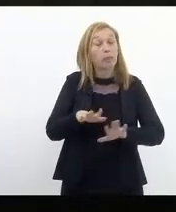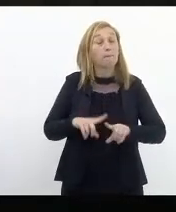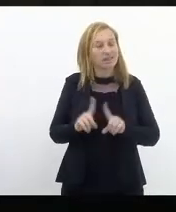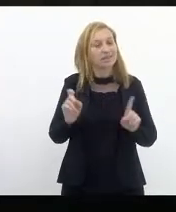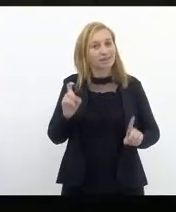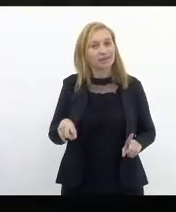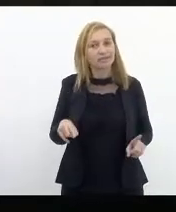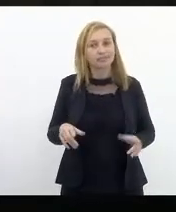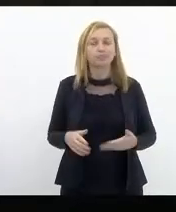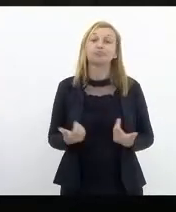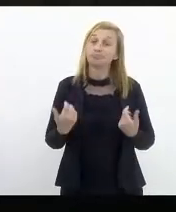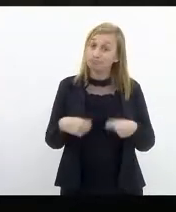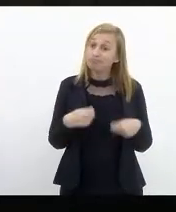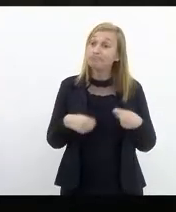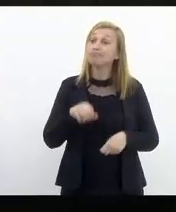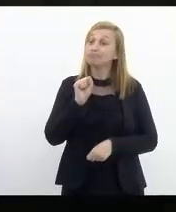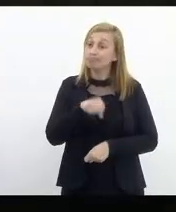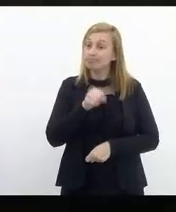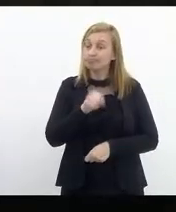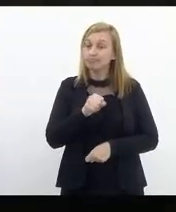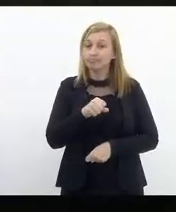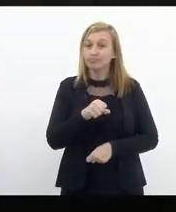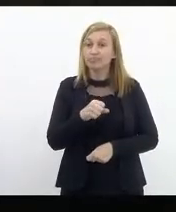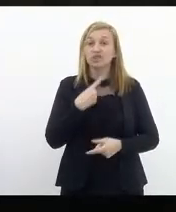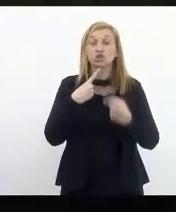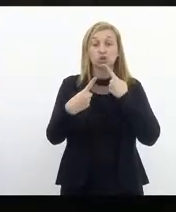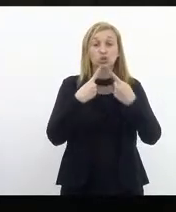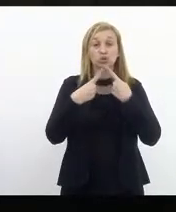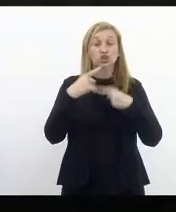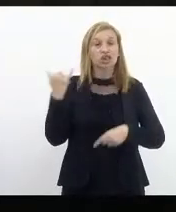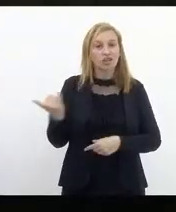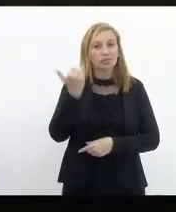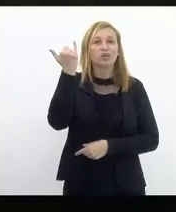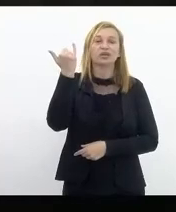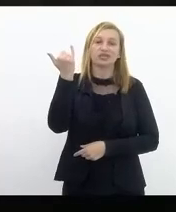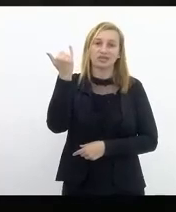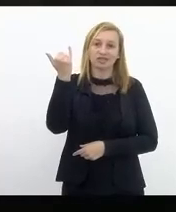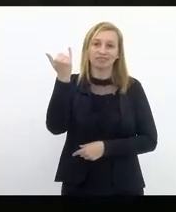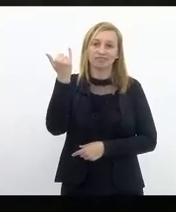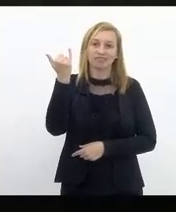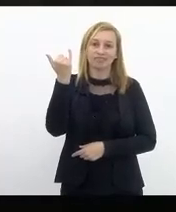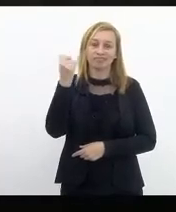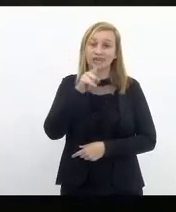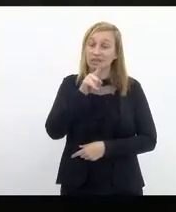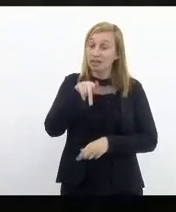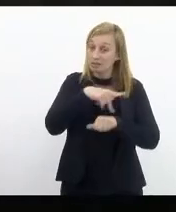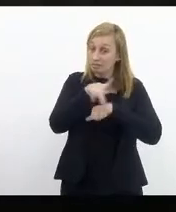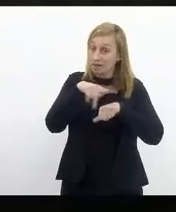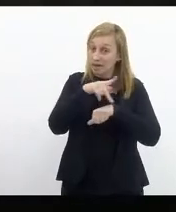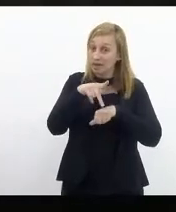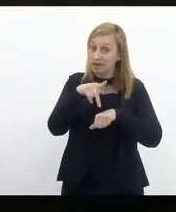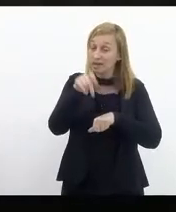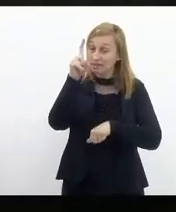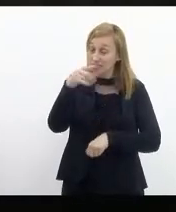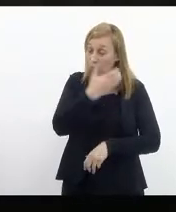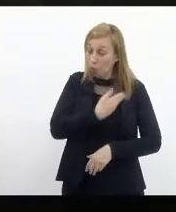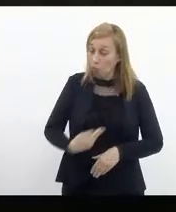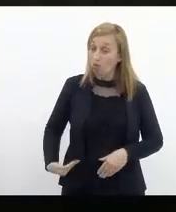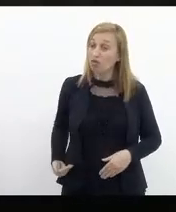é isso precisamos sim debater a importância desse país ser governado